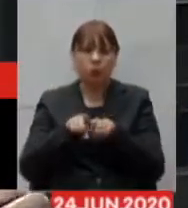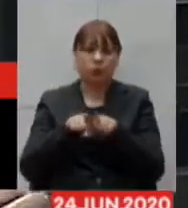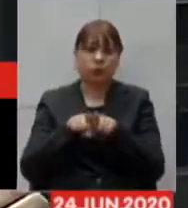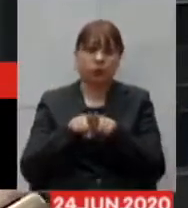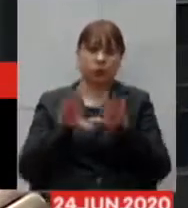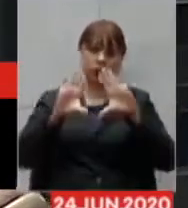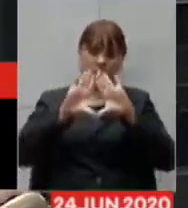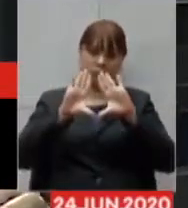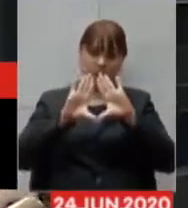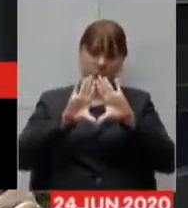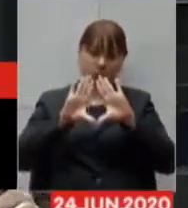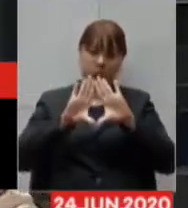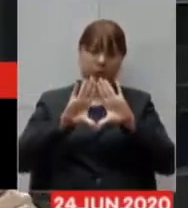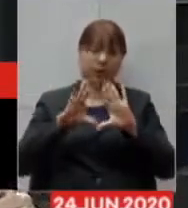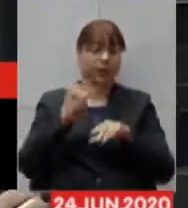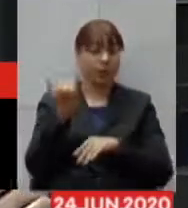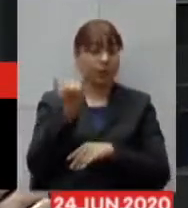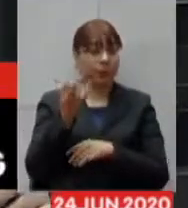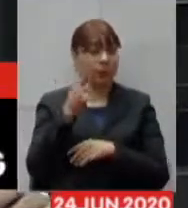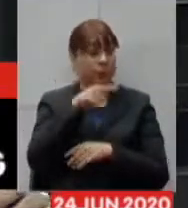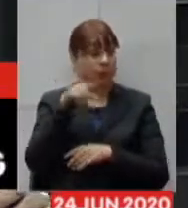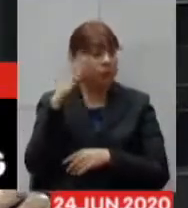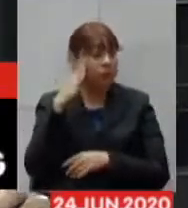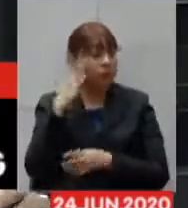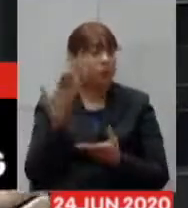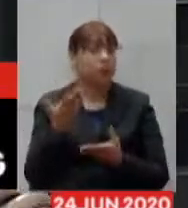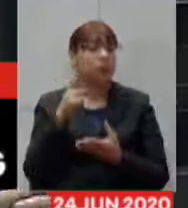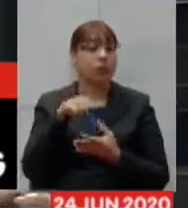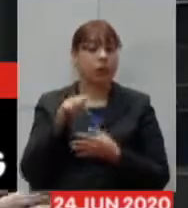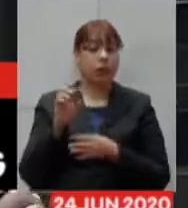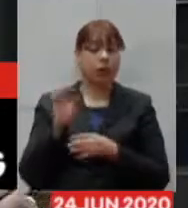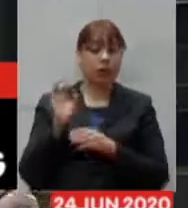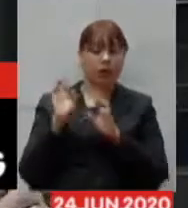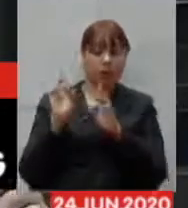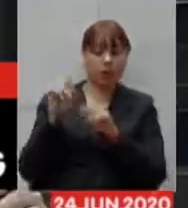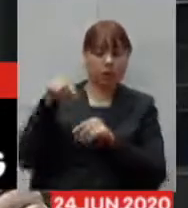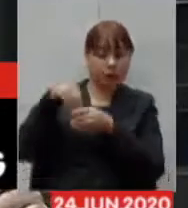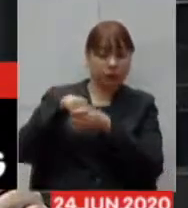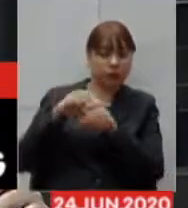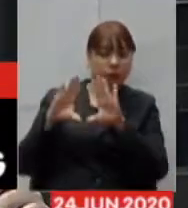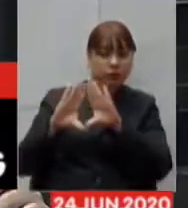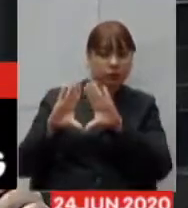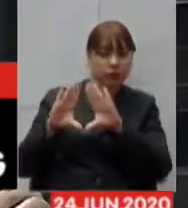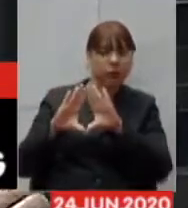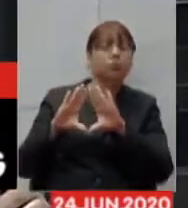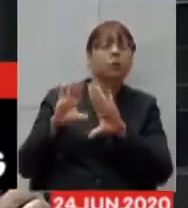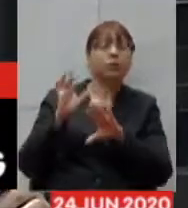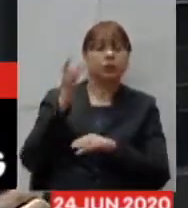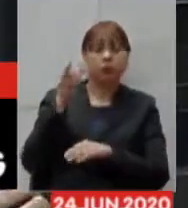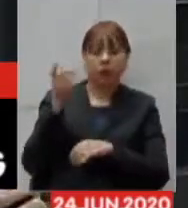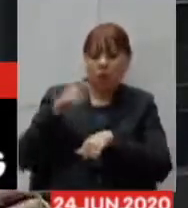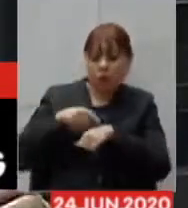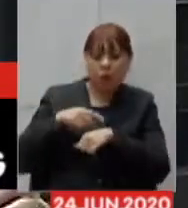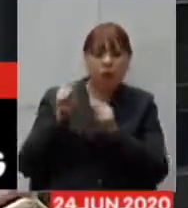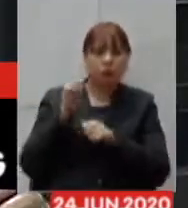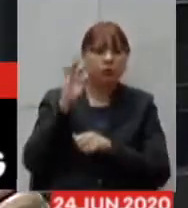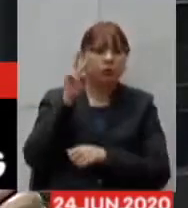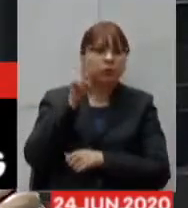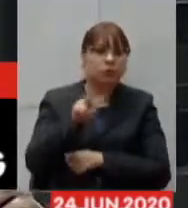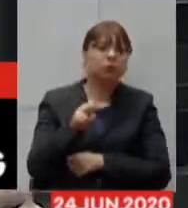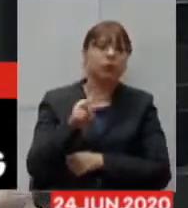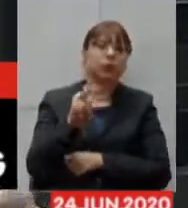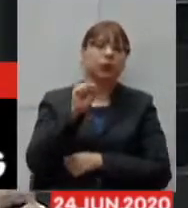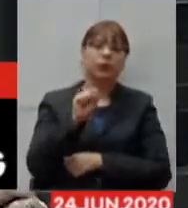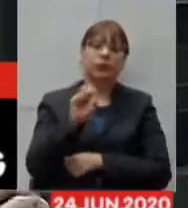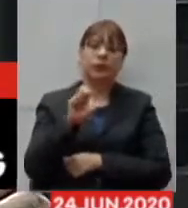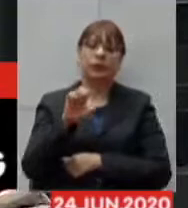dizer que os órgãos de controle e Assembleia Legislativa têm acesso em tempo real ao SEI, quer dizer que